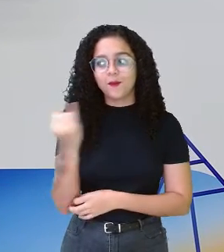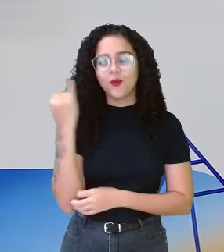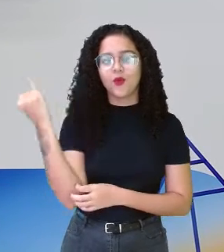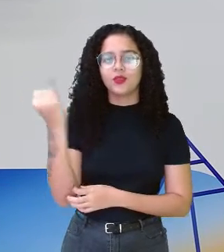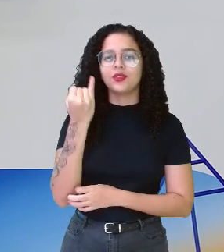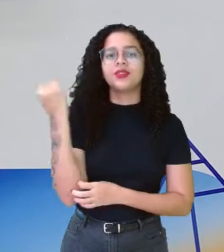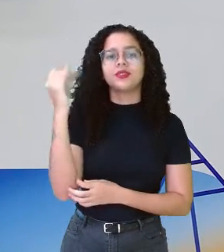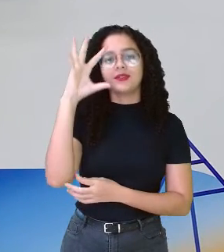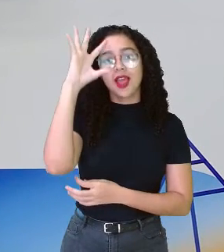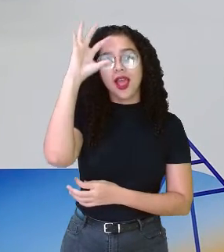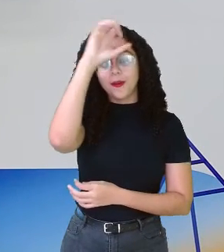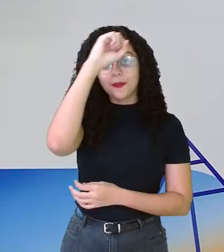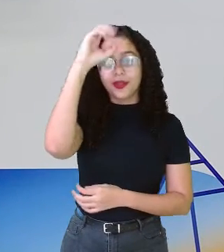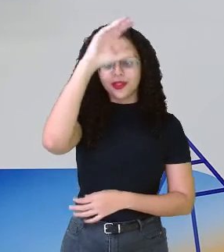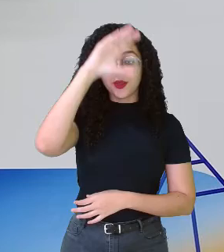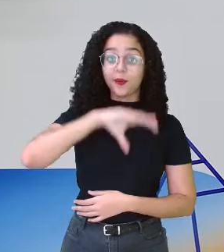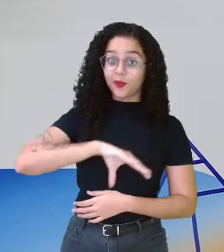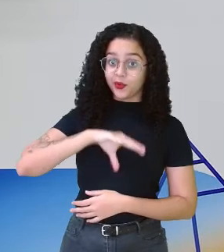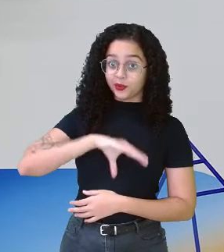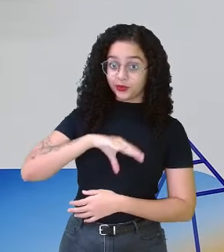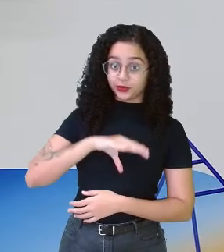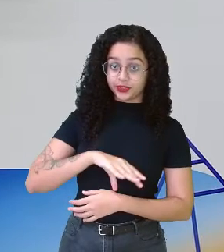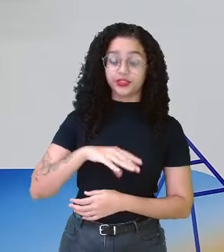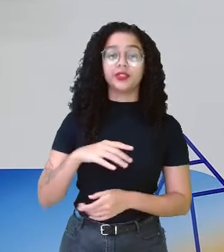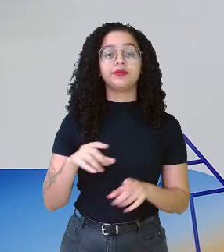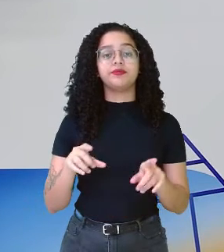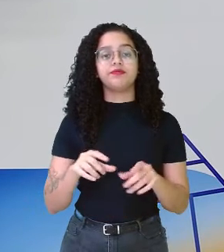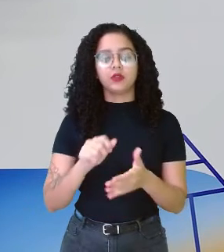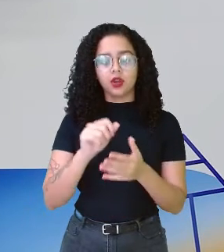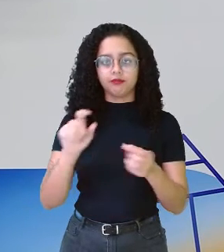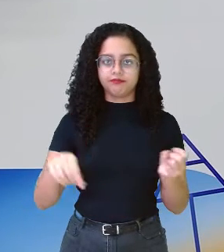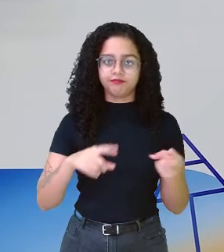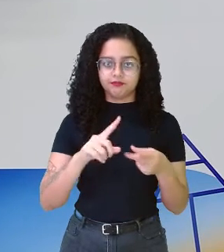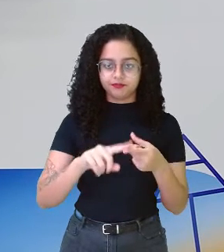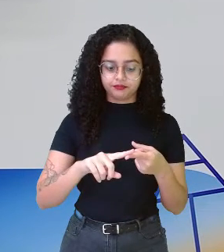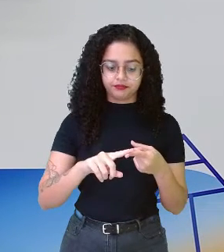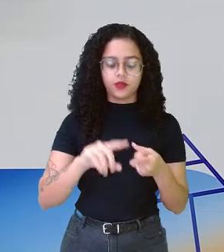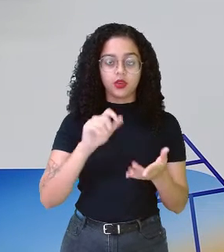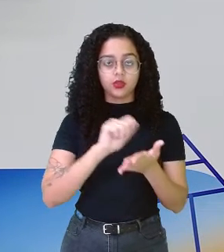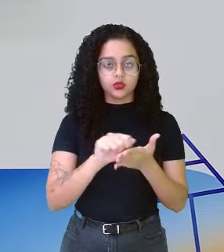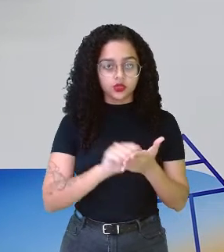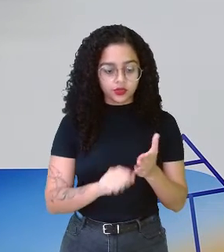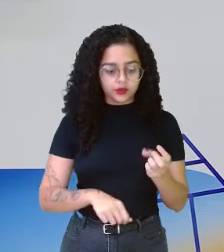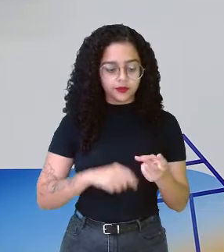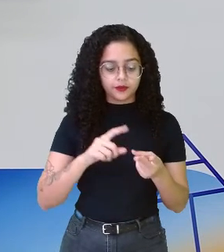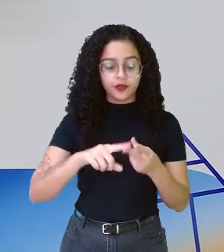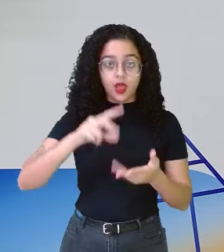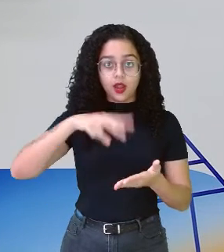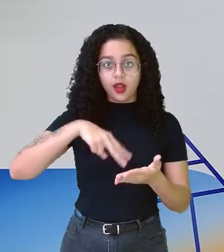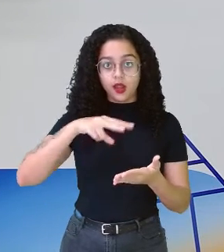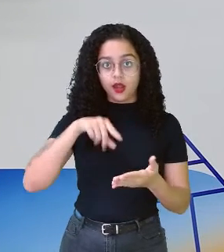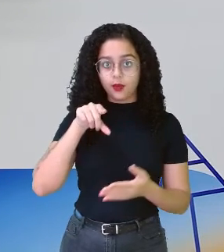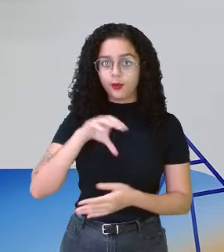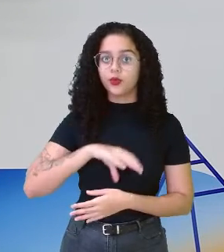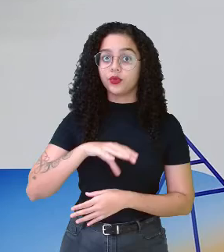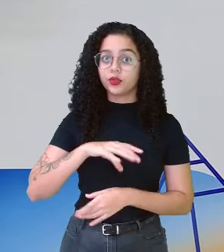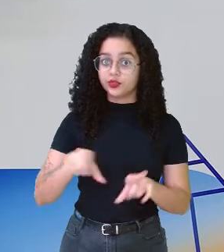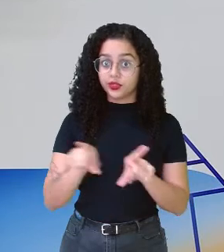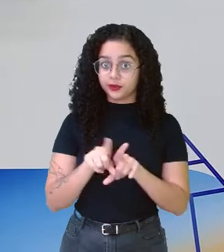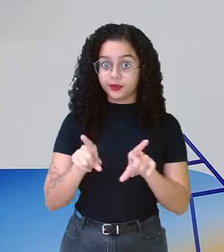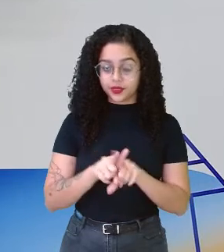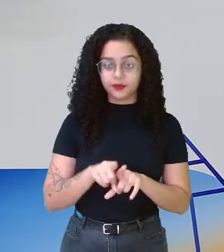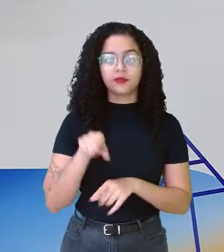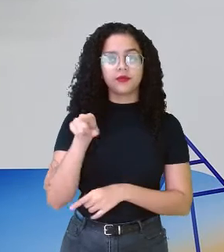o português, aprender a escrever e aprender a ler esse português,